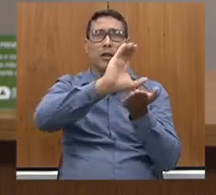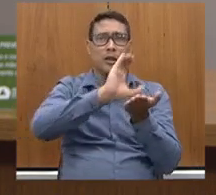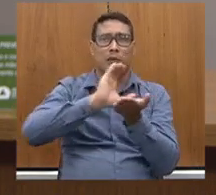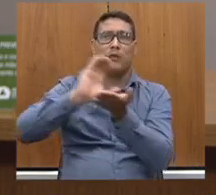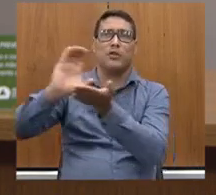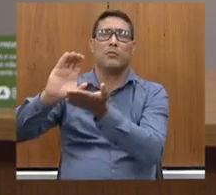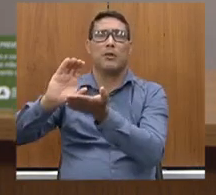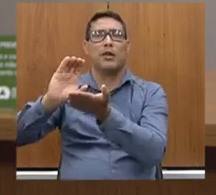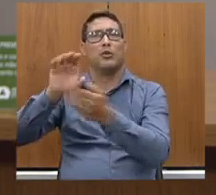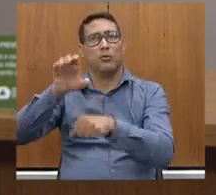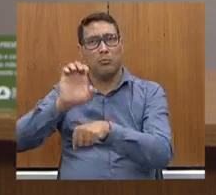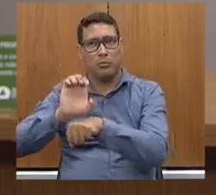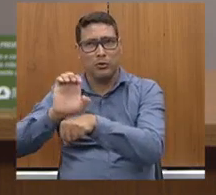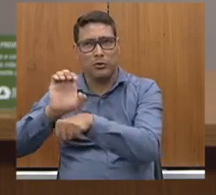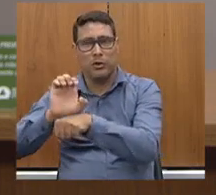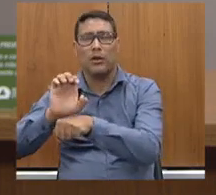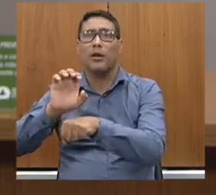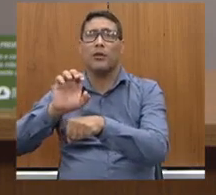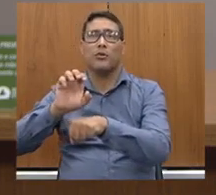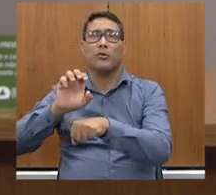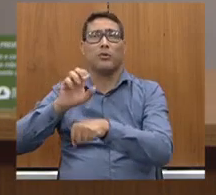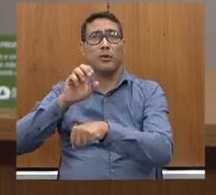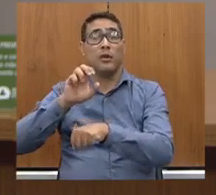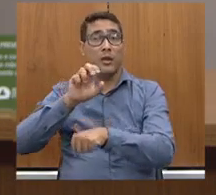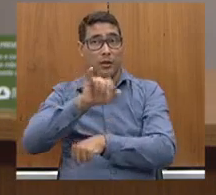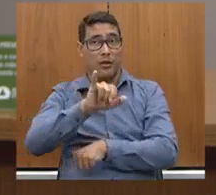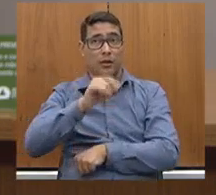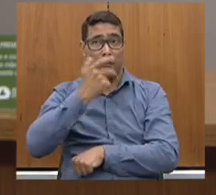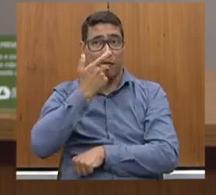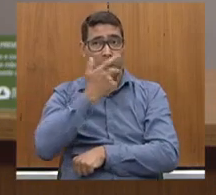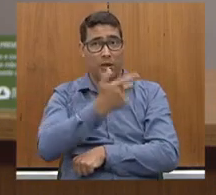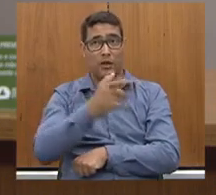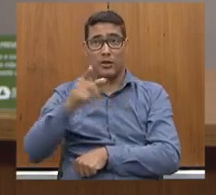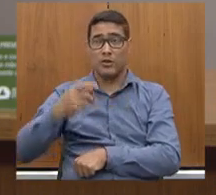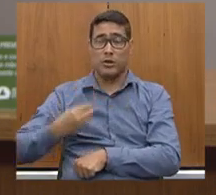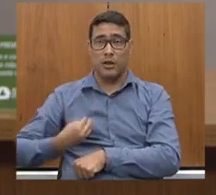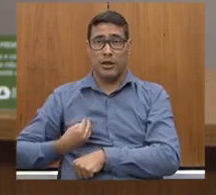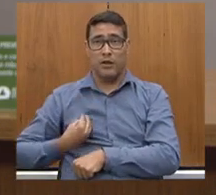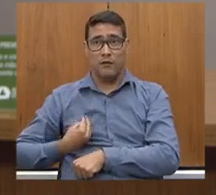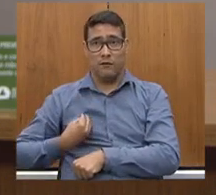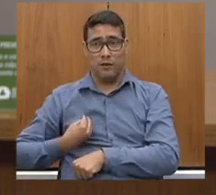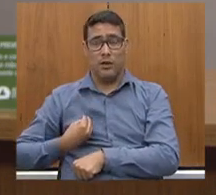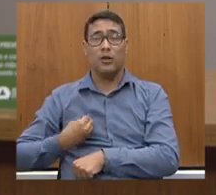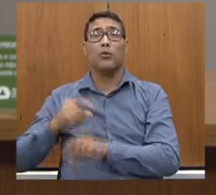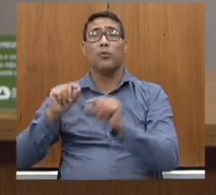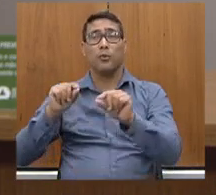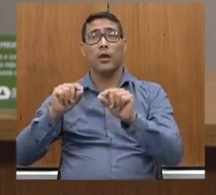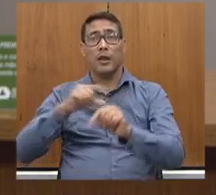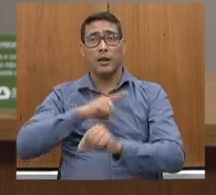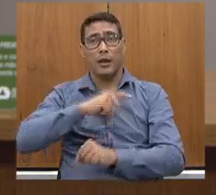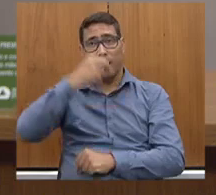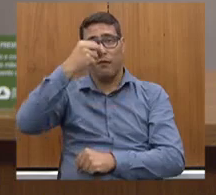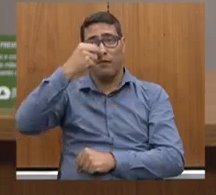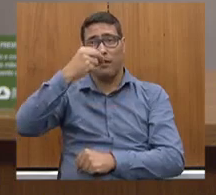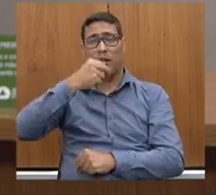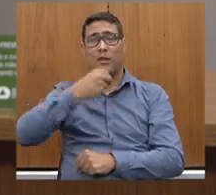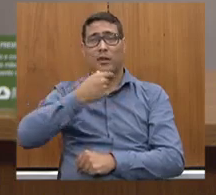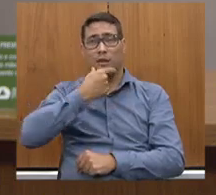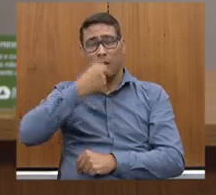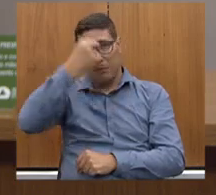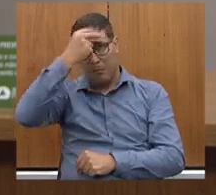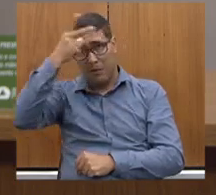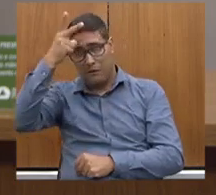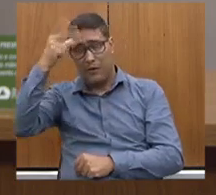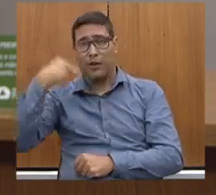Estado. Quando se fala de vidas, teve prefeito que suicidou porque não tinha um repasse, prefeito que